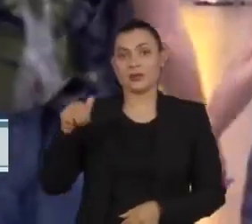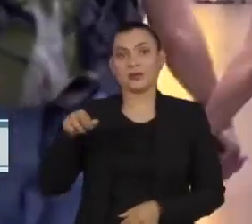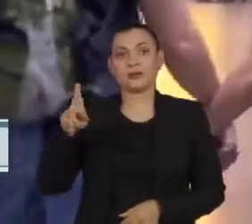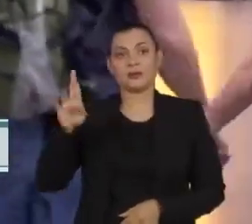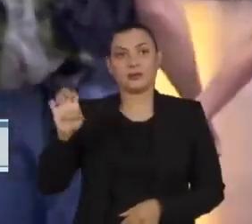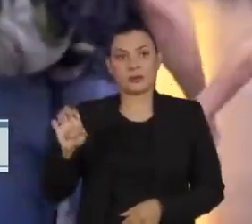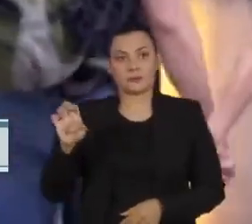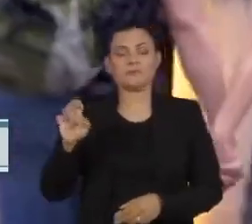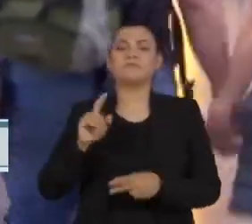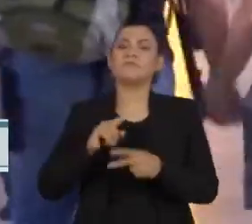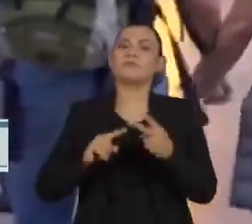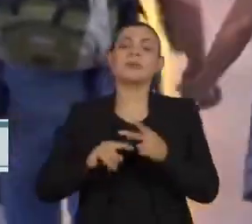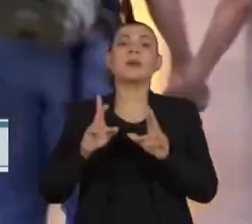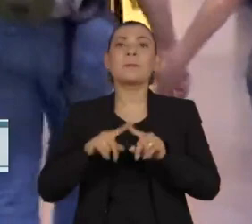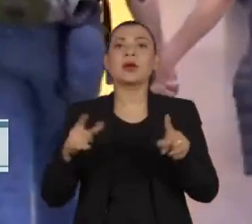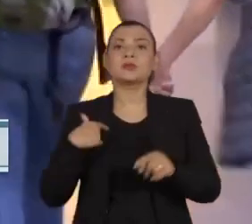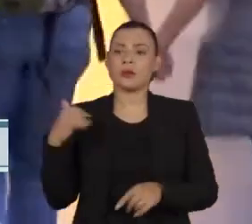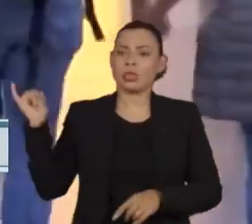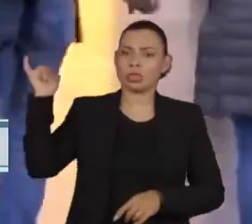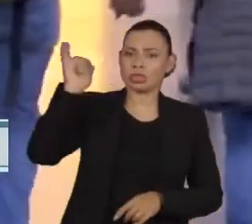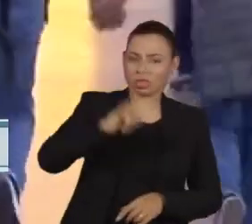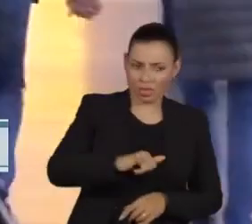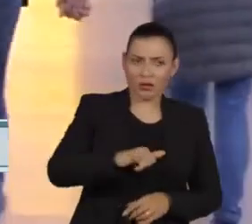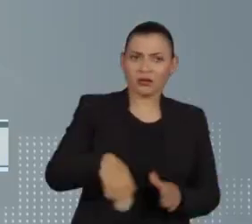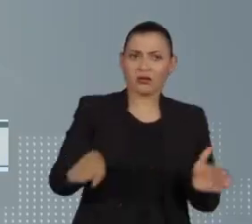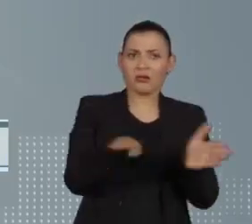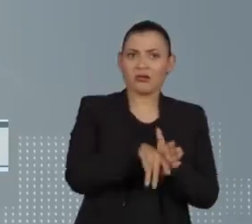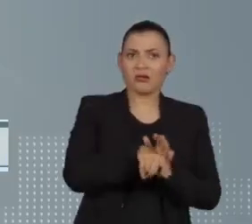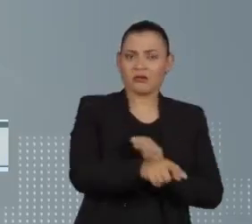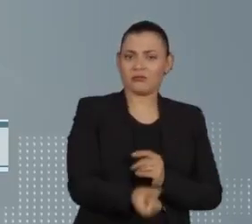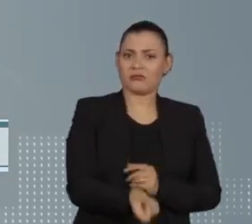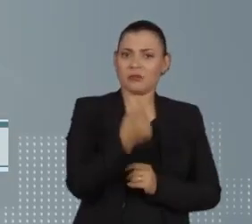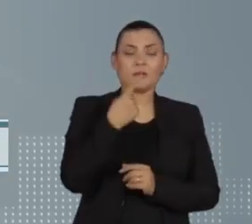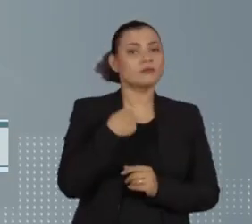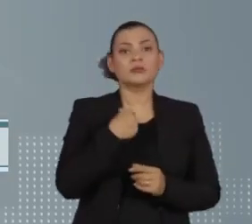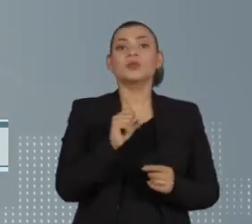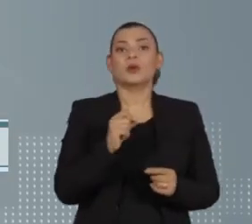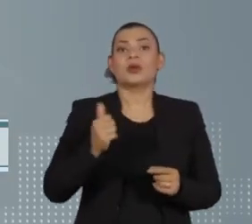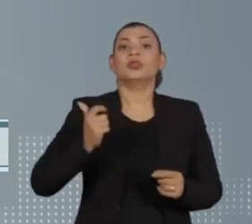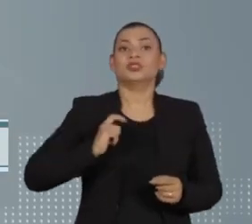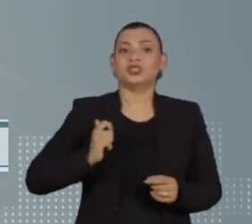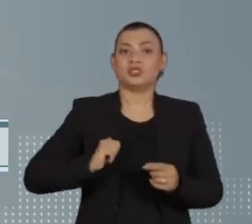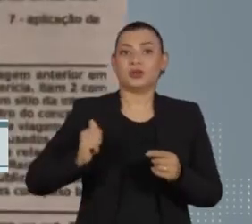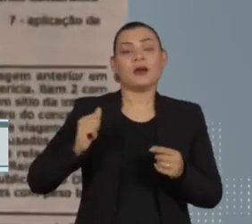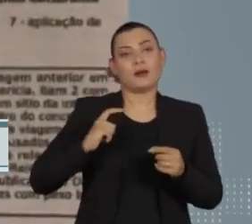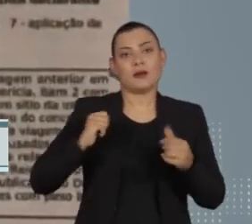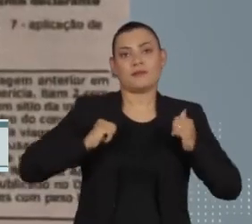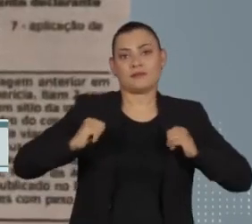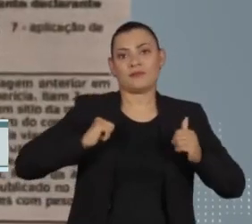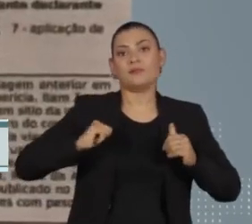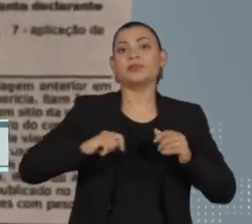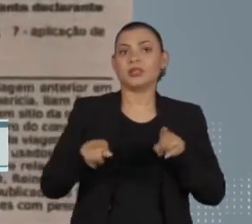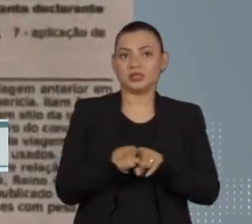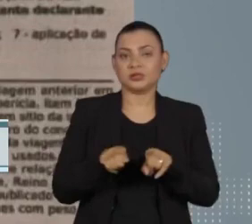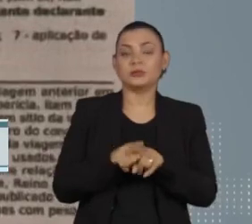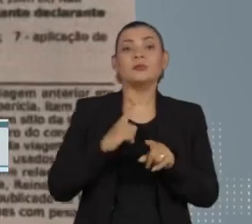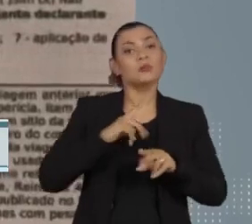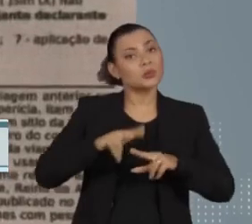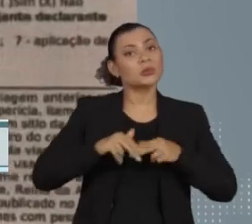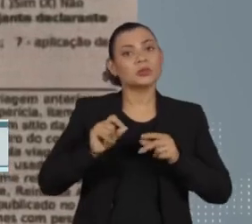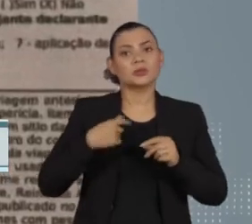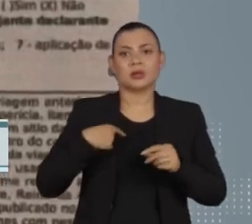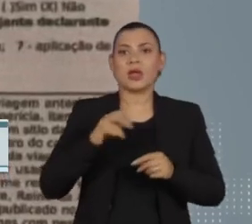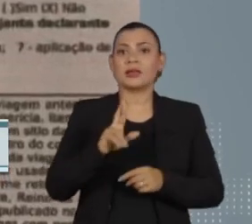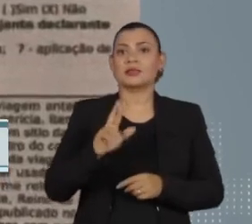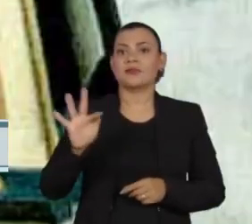Barrado pela fiscalização no desembarque no aeroporto de Guarulhos, Soeiro trazia na bagagem uma parte das joias. O material foi retido